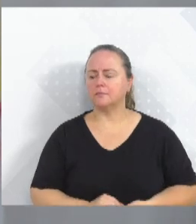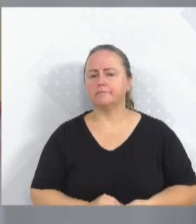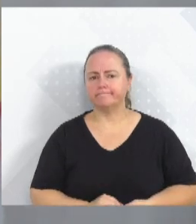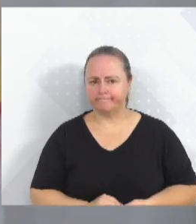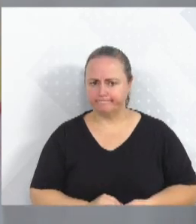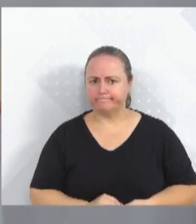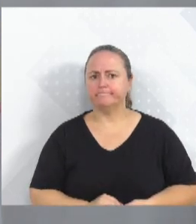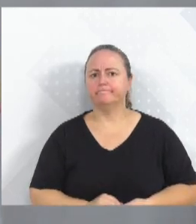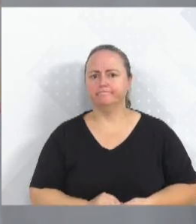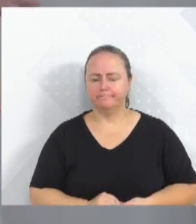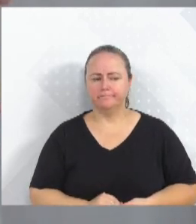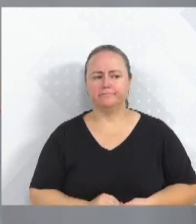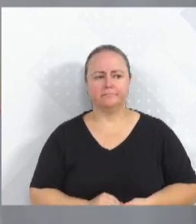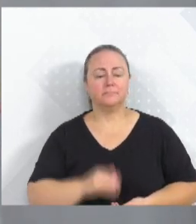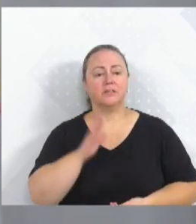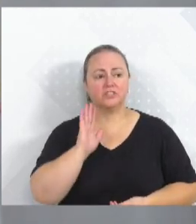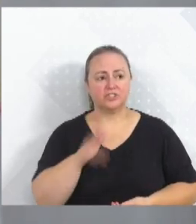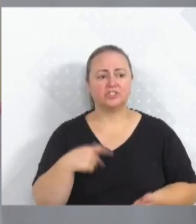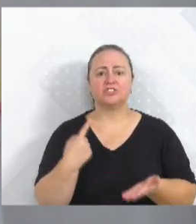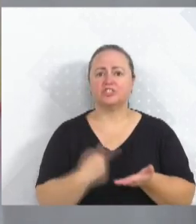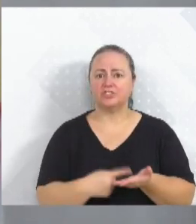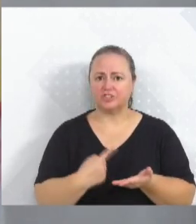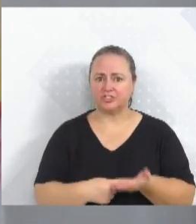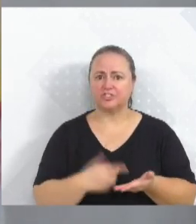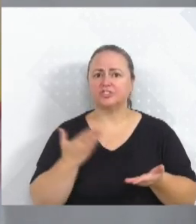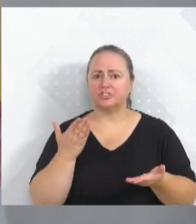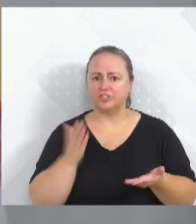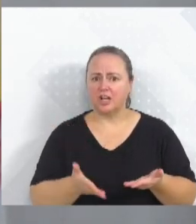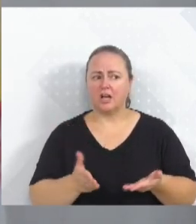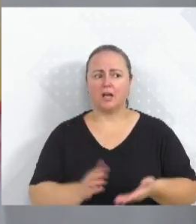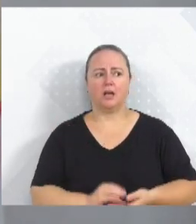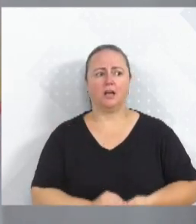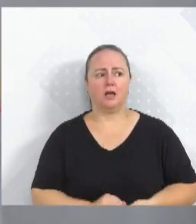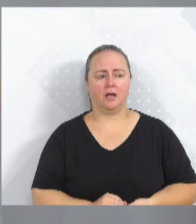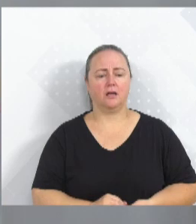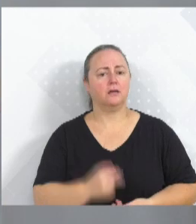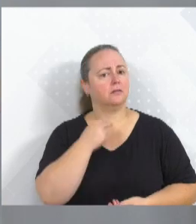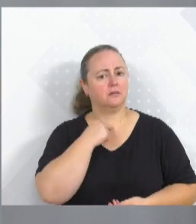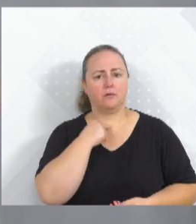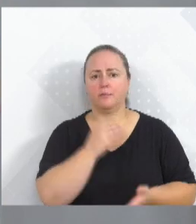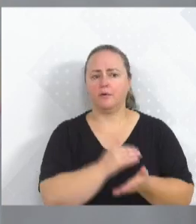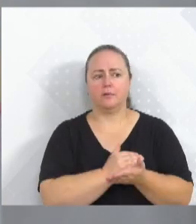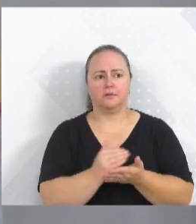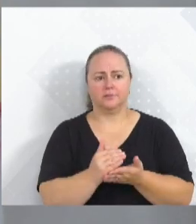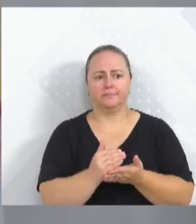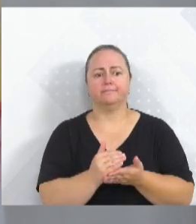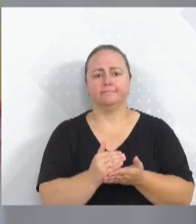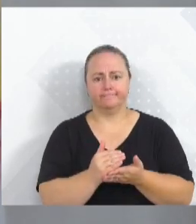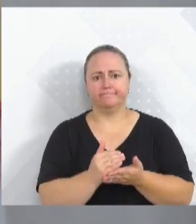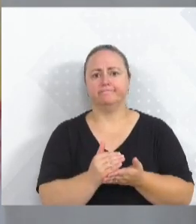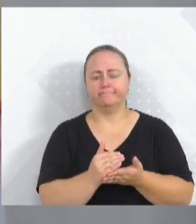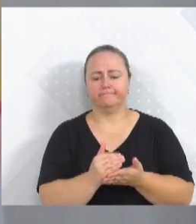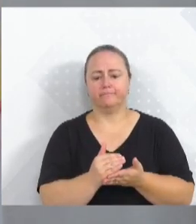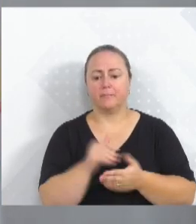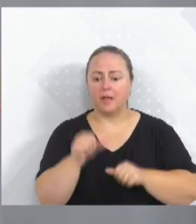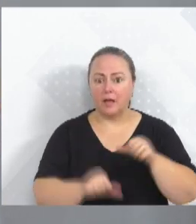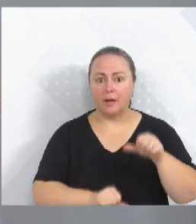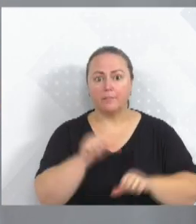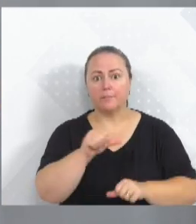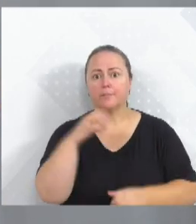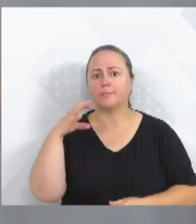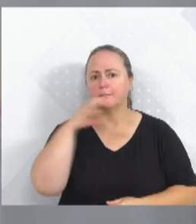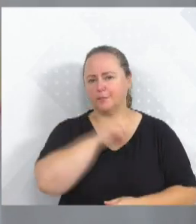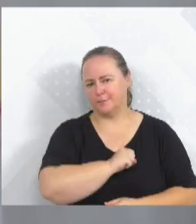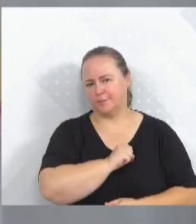Entendeu? Nós tínhamos concorrência, a empresa foi licitada, ganhou a concorrência e não pôde começar a fazer, gente. Então, assim, mudou muito rápido,